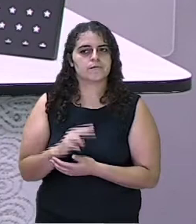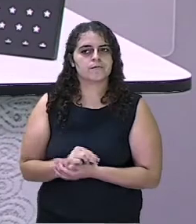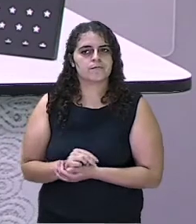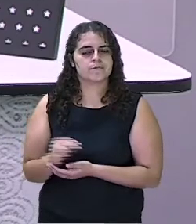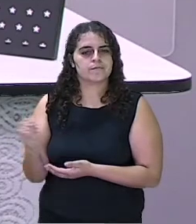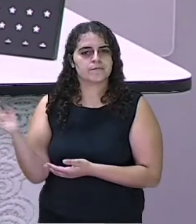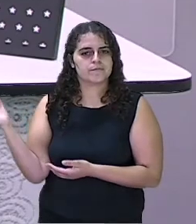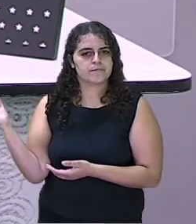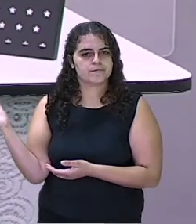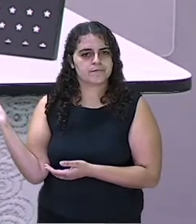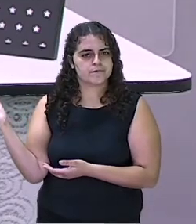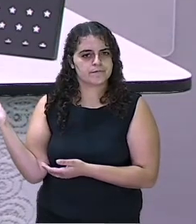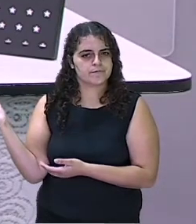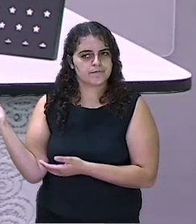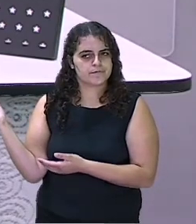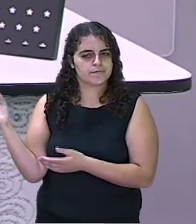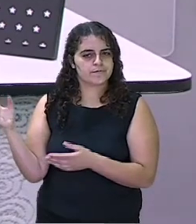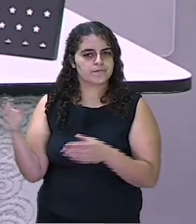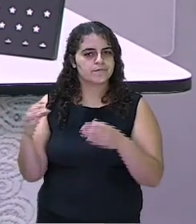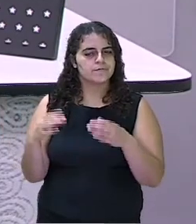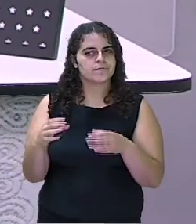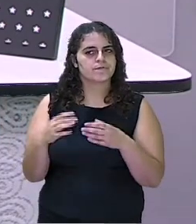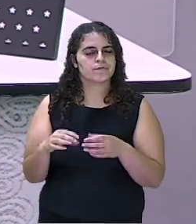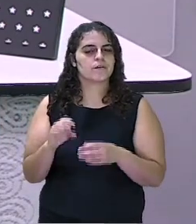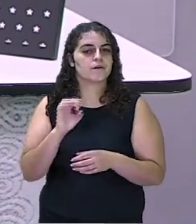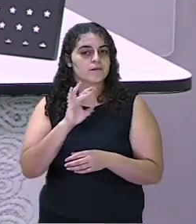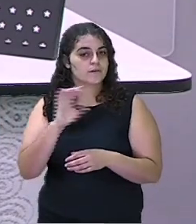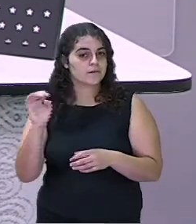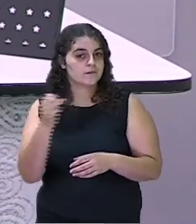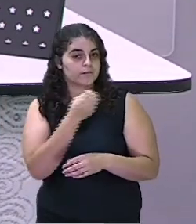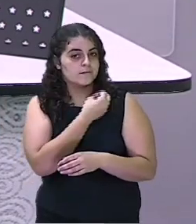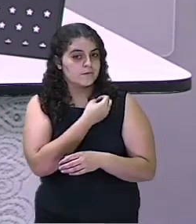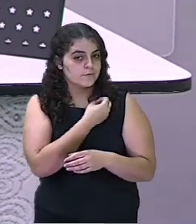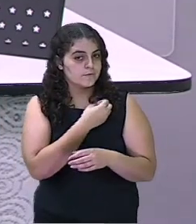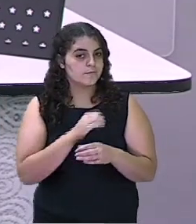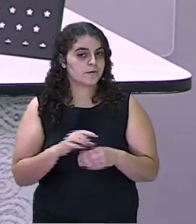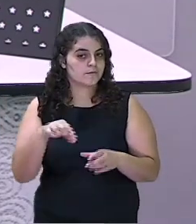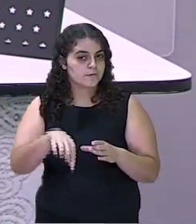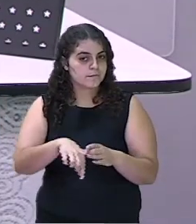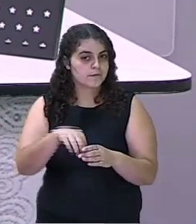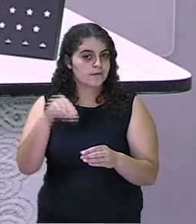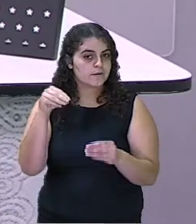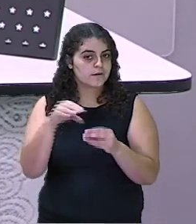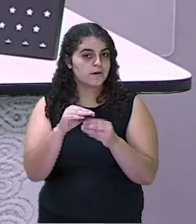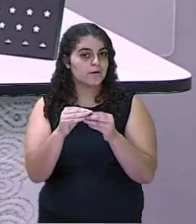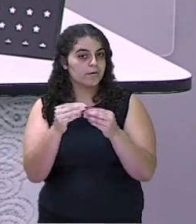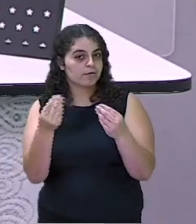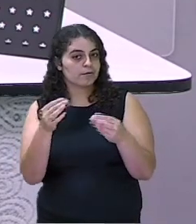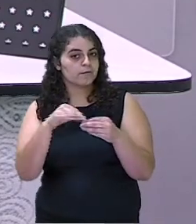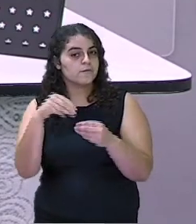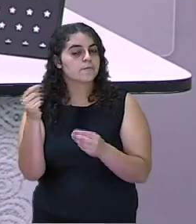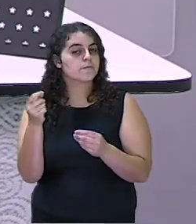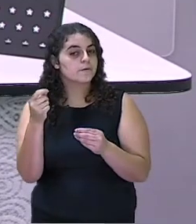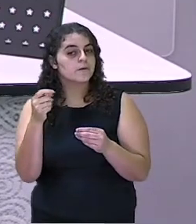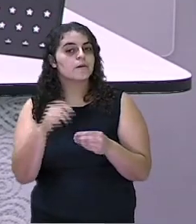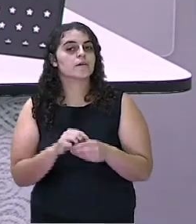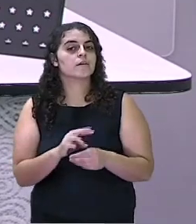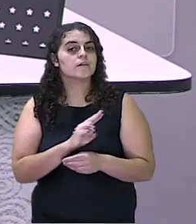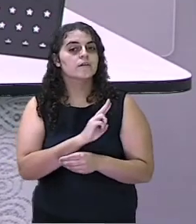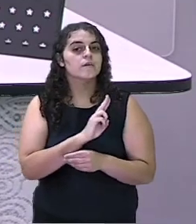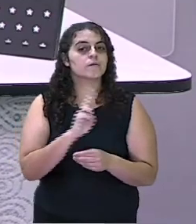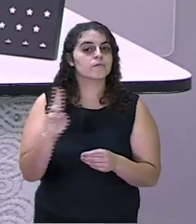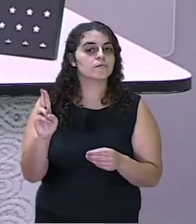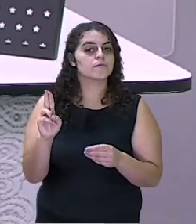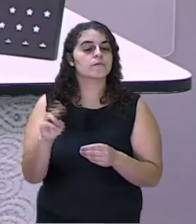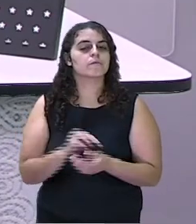Agora que é a hora do sorteio. A cada número sorteado, a Nilzinha vai pegar o envelope que diz com relação